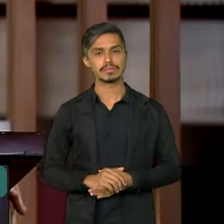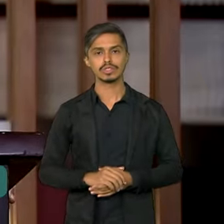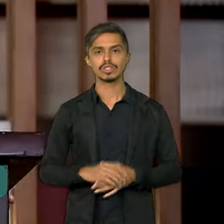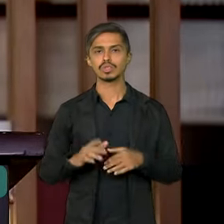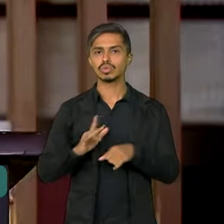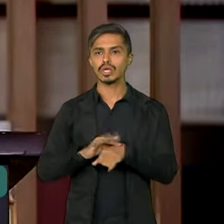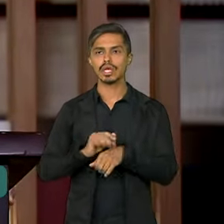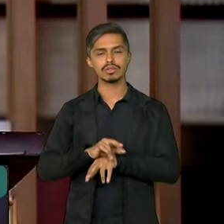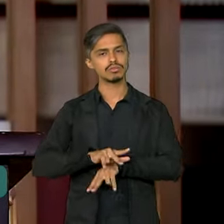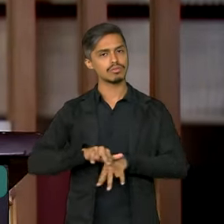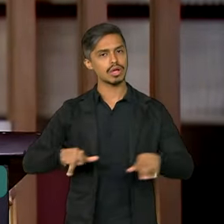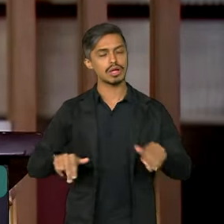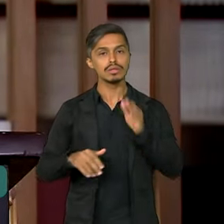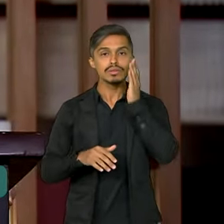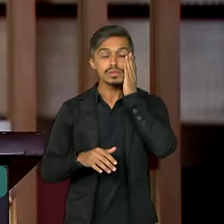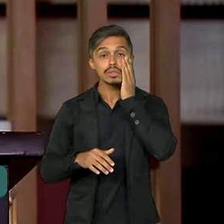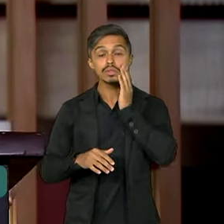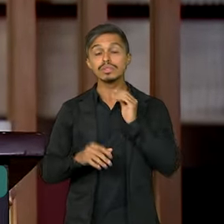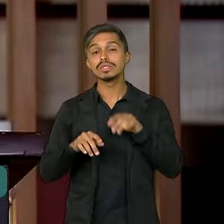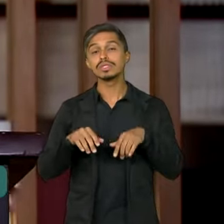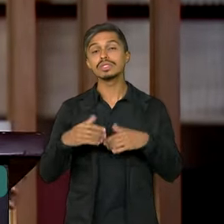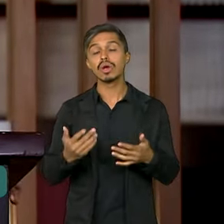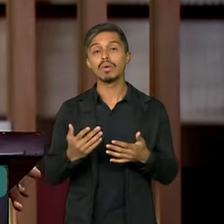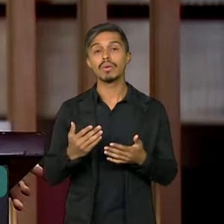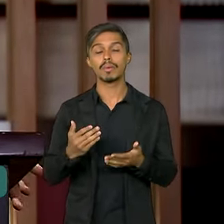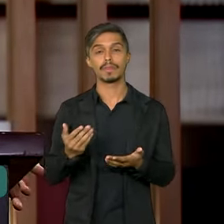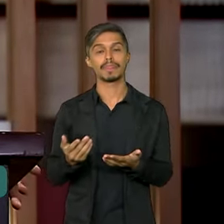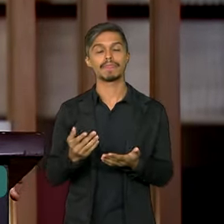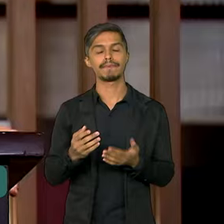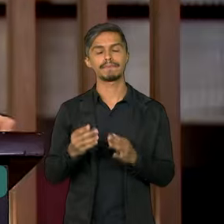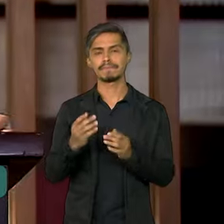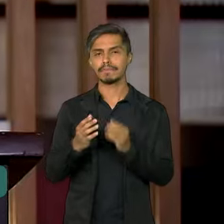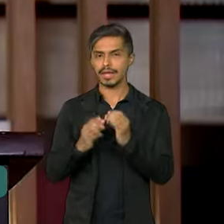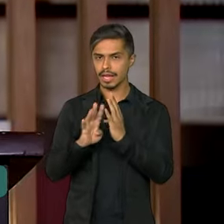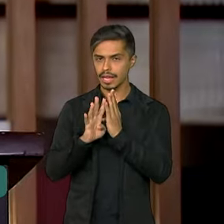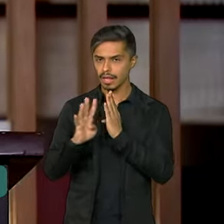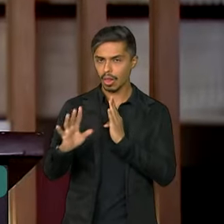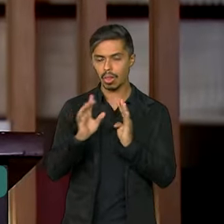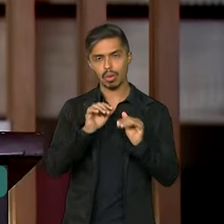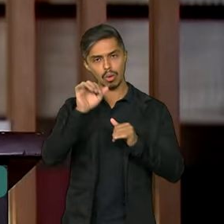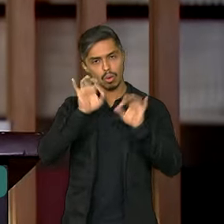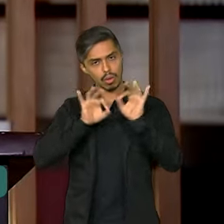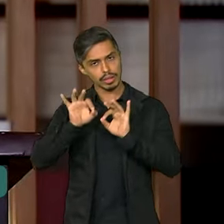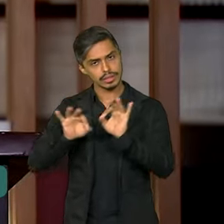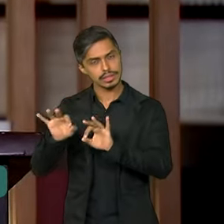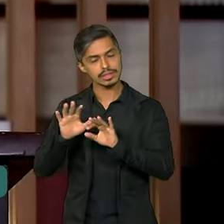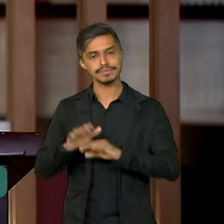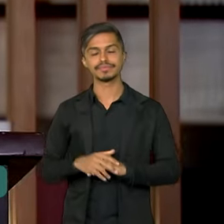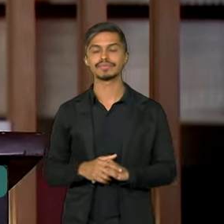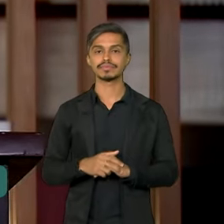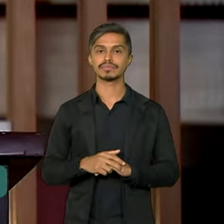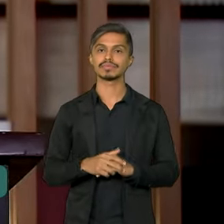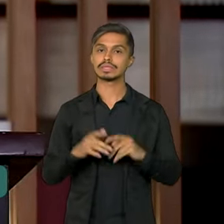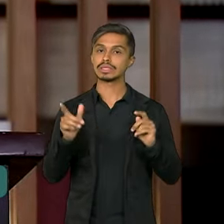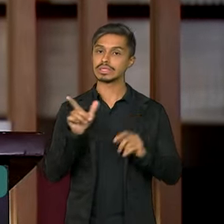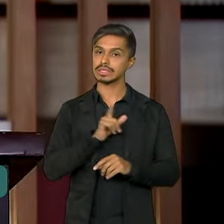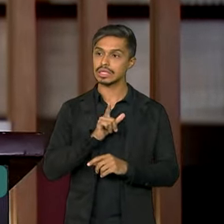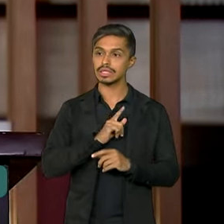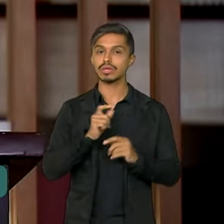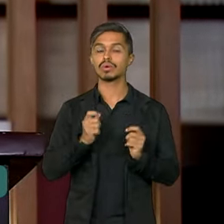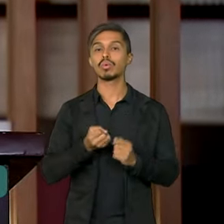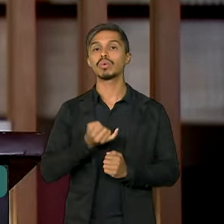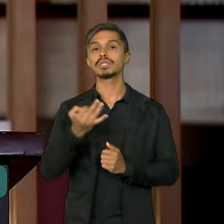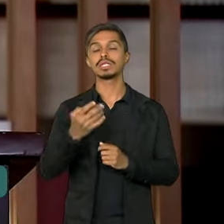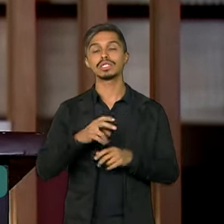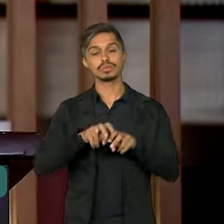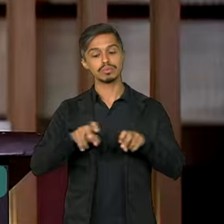doentes de toda forma. E então, com base nisso e com a disponibilidade de lugares